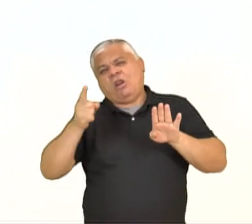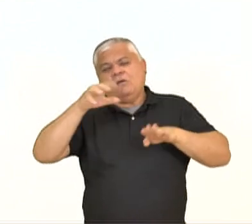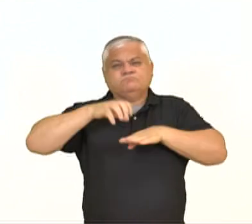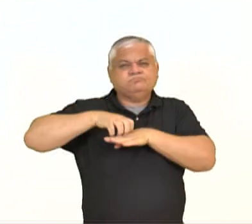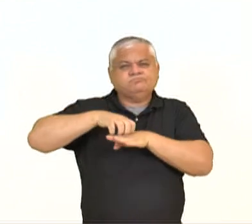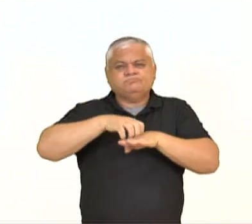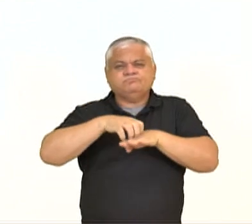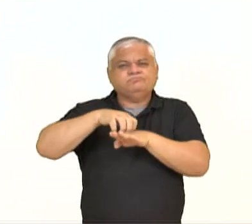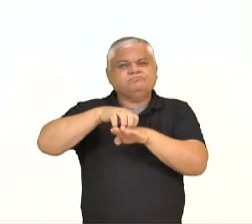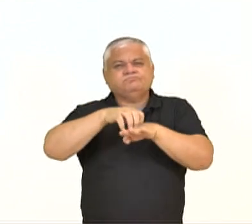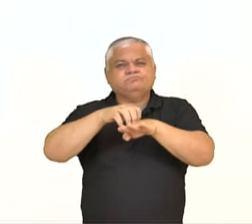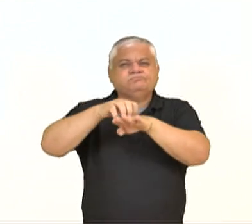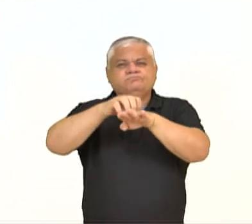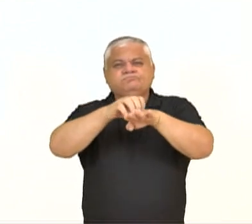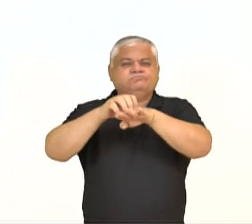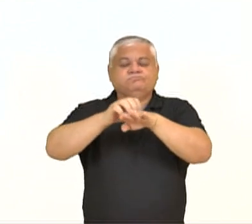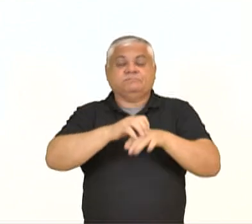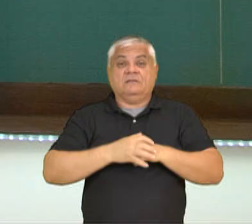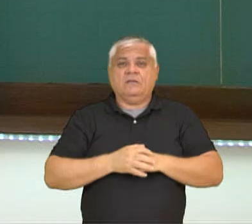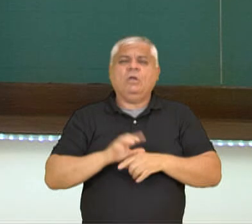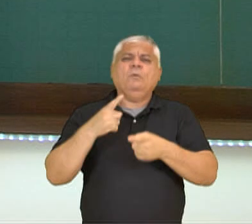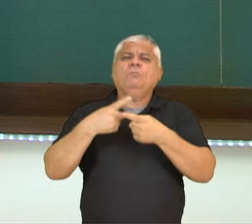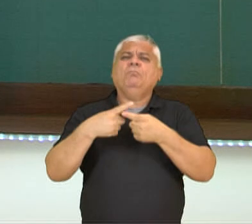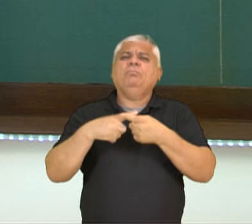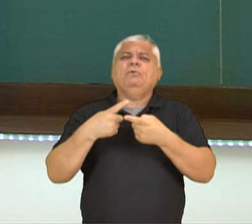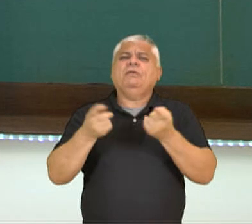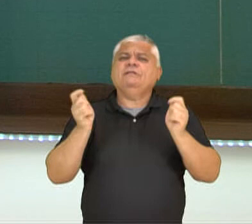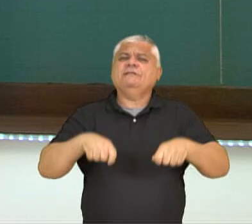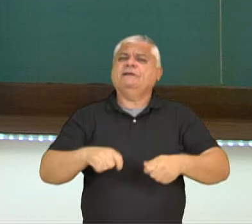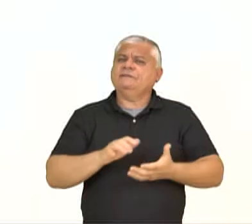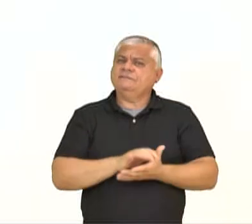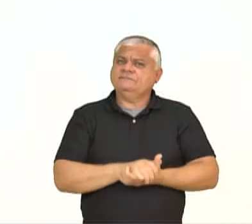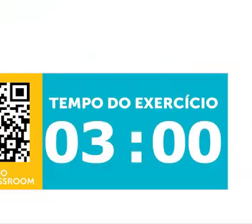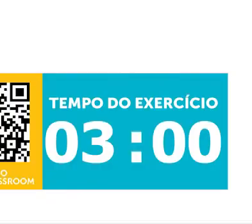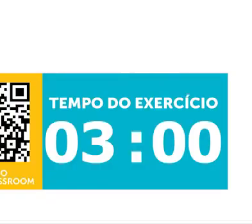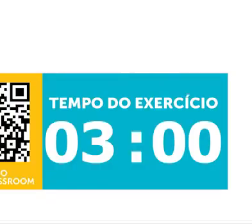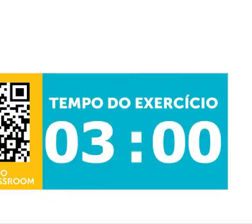amadureçam. Explique por que isso é possível? Vamos lá?